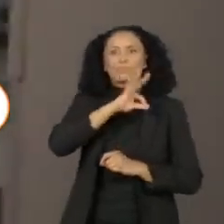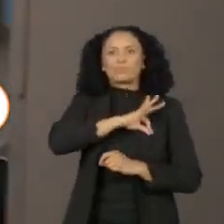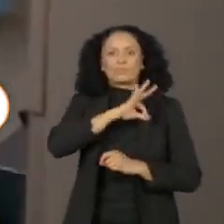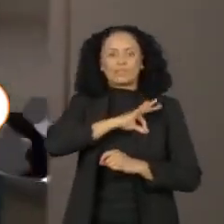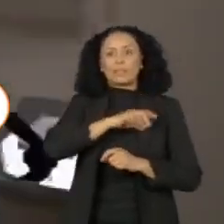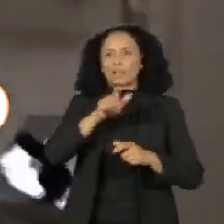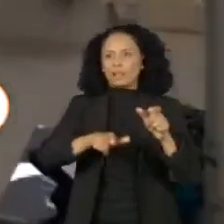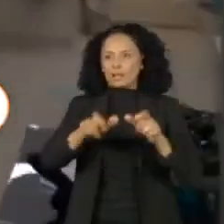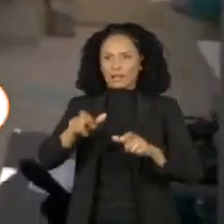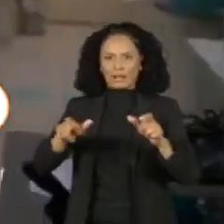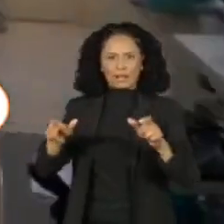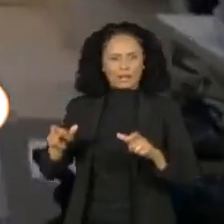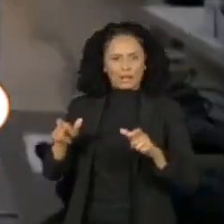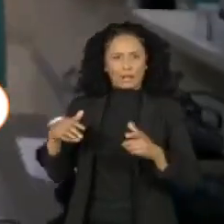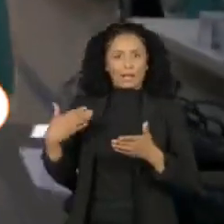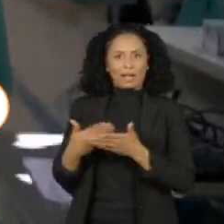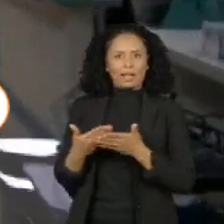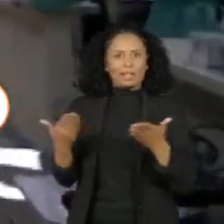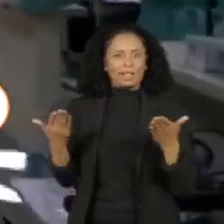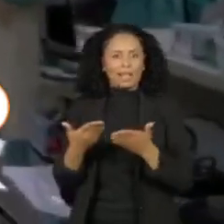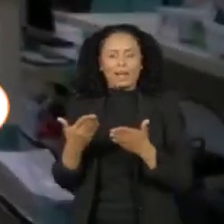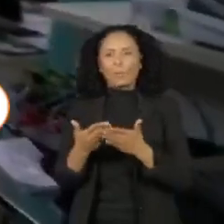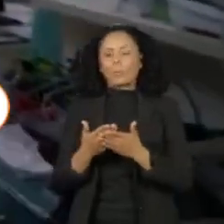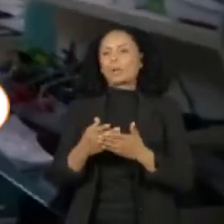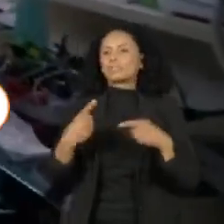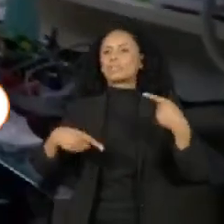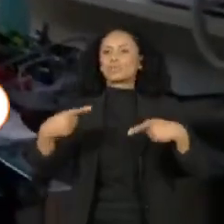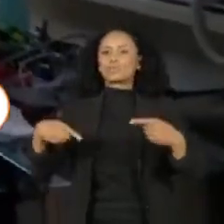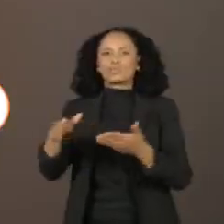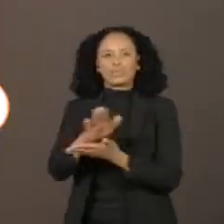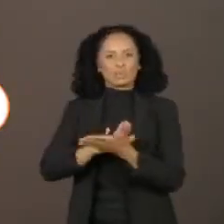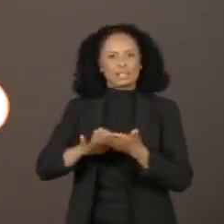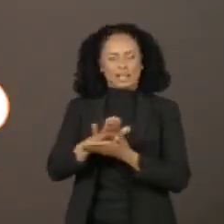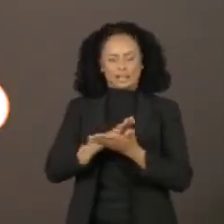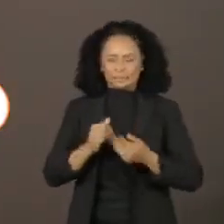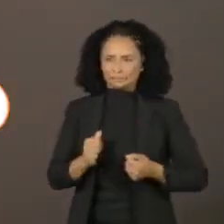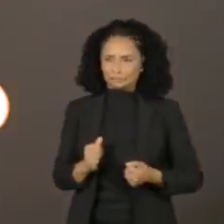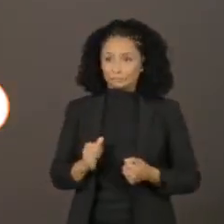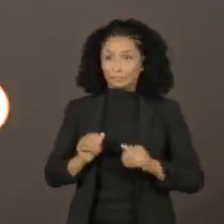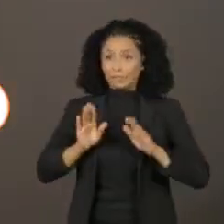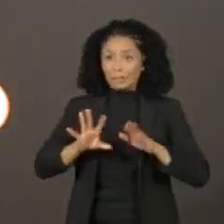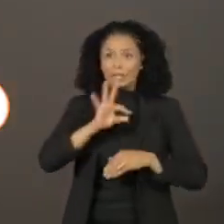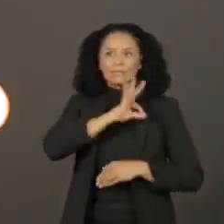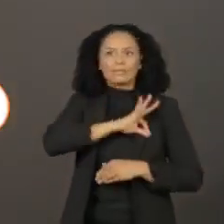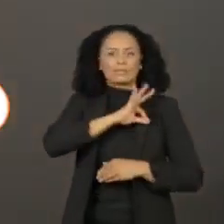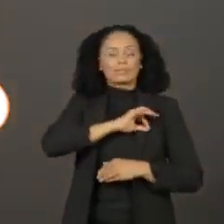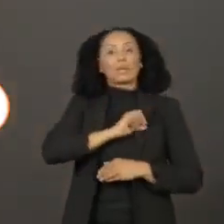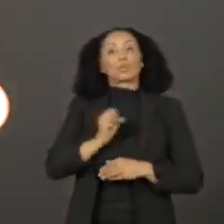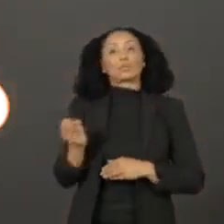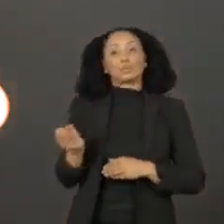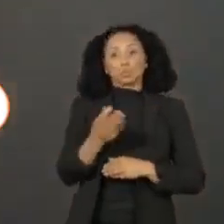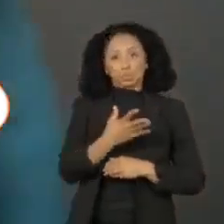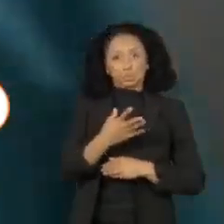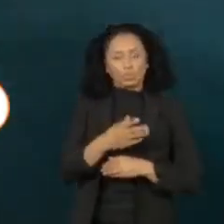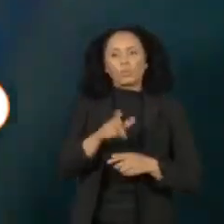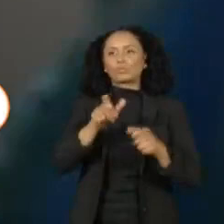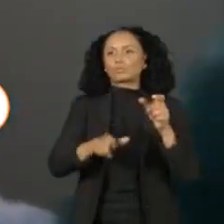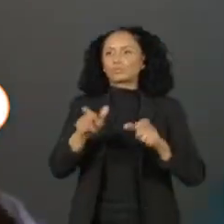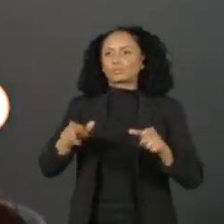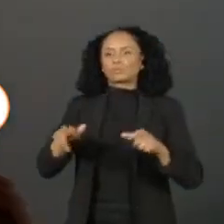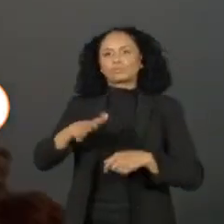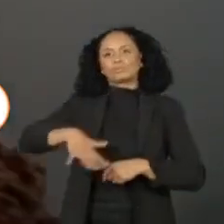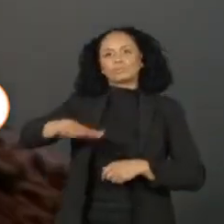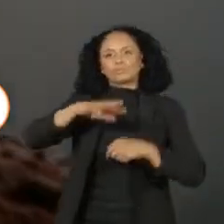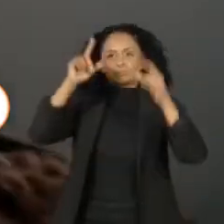profissionais e até mesmo a liberação de jogos de azar. O novo piso dos profissionais da enfermagem foi